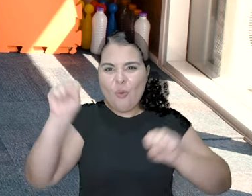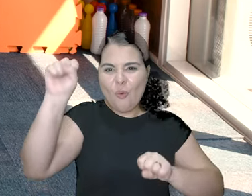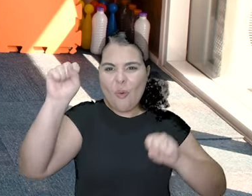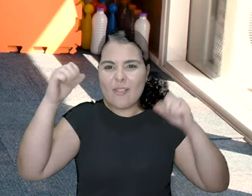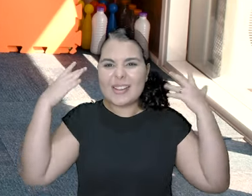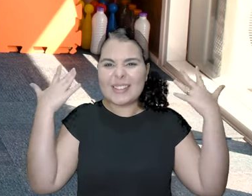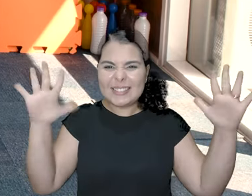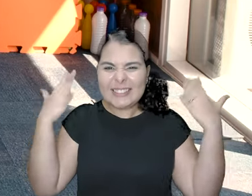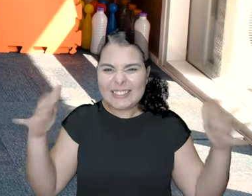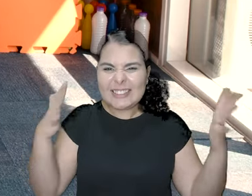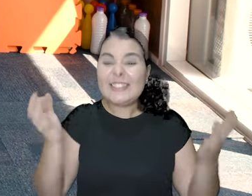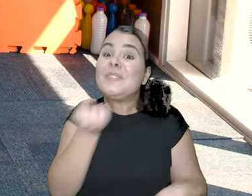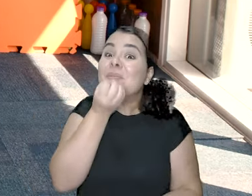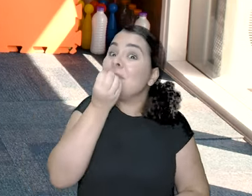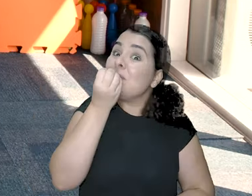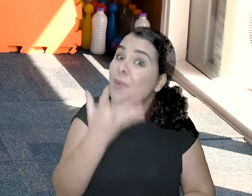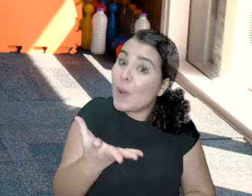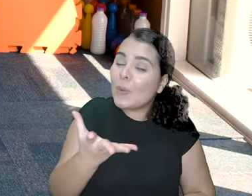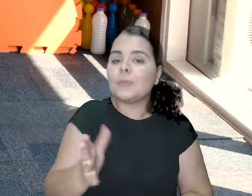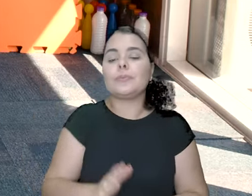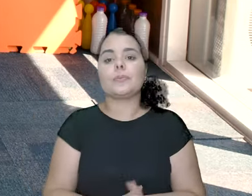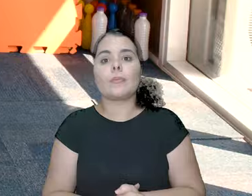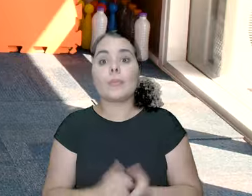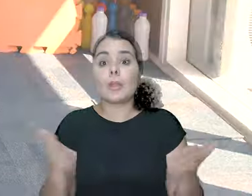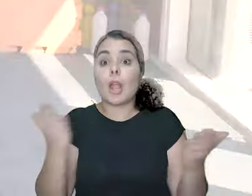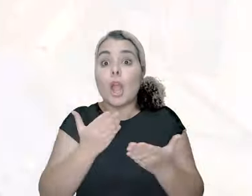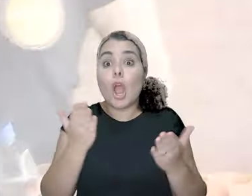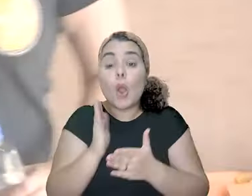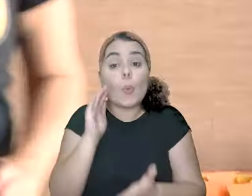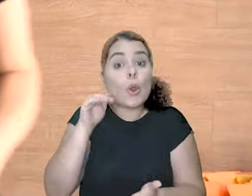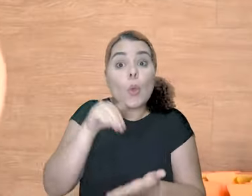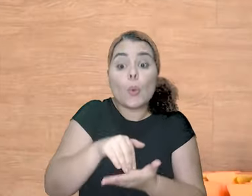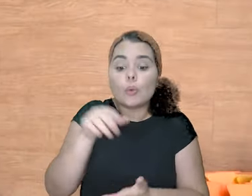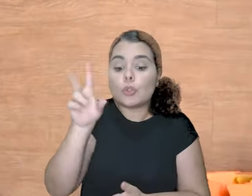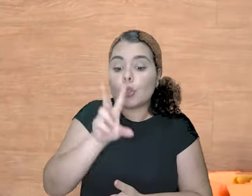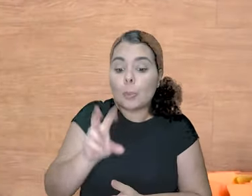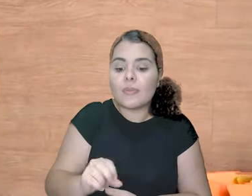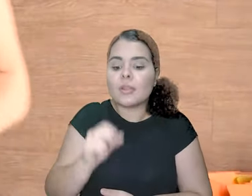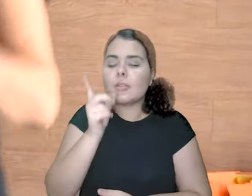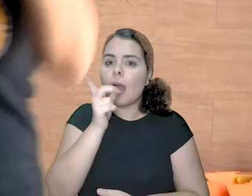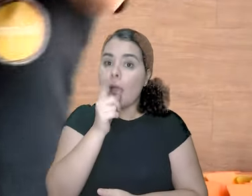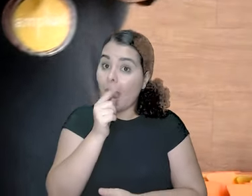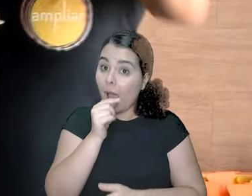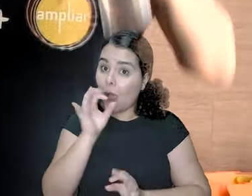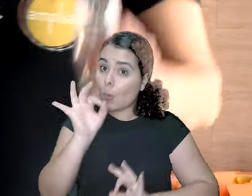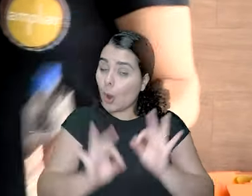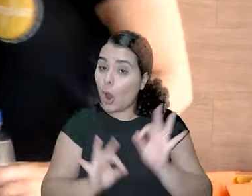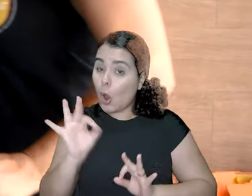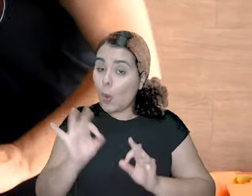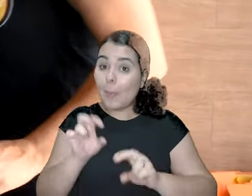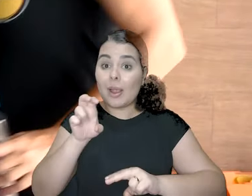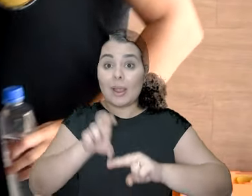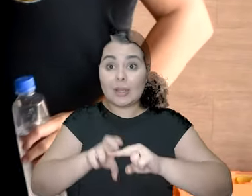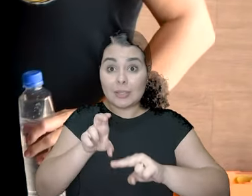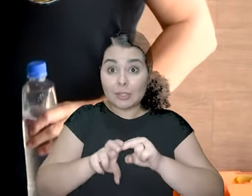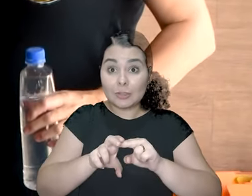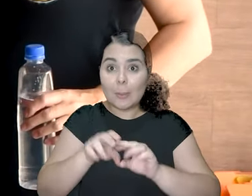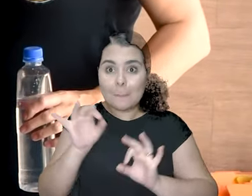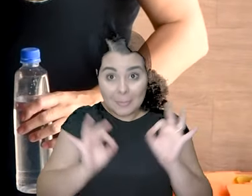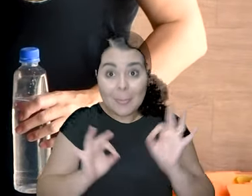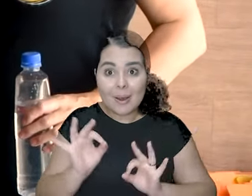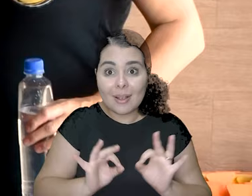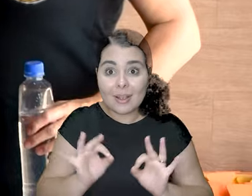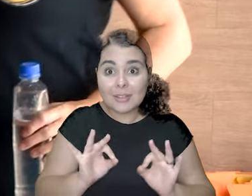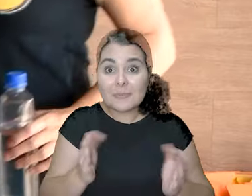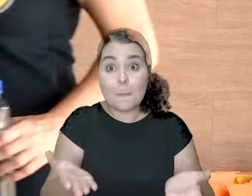terminando! Yeah! Boa, pessoal! Agora a gente vai para a última vez. Pega a sua água. Posicione